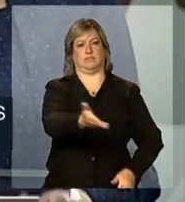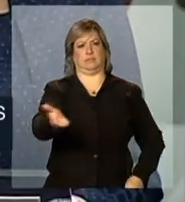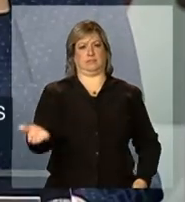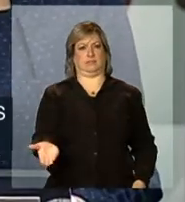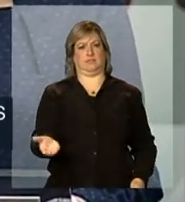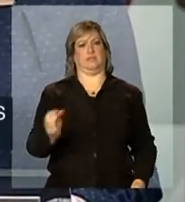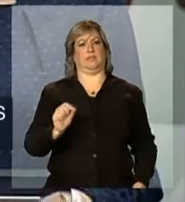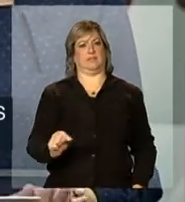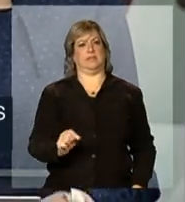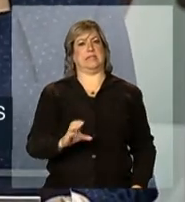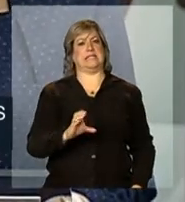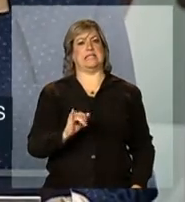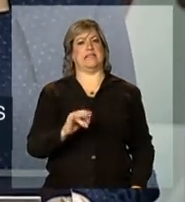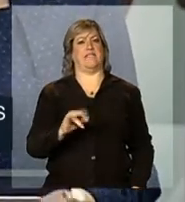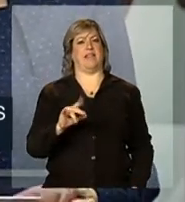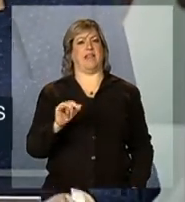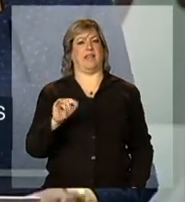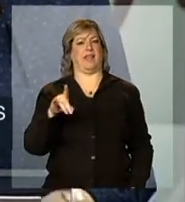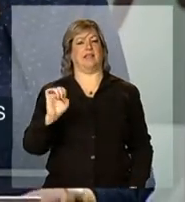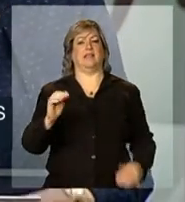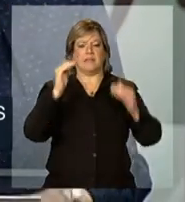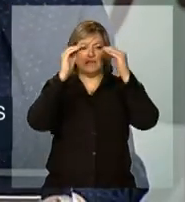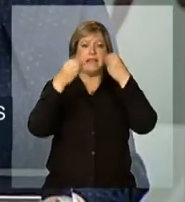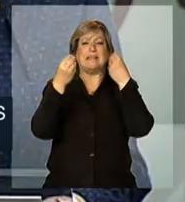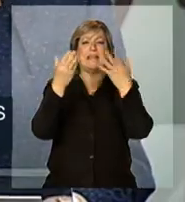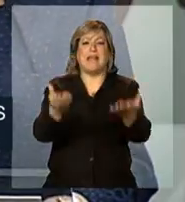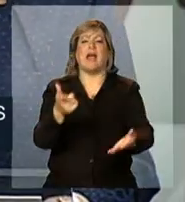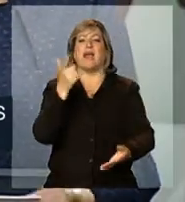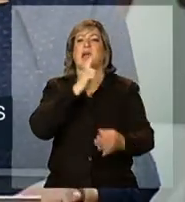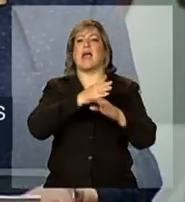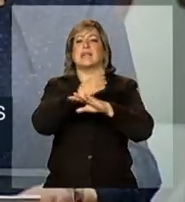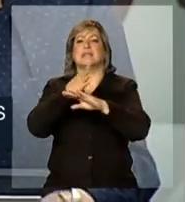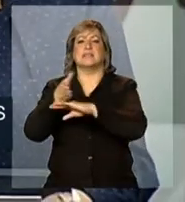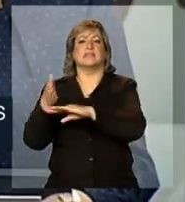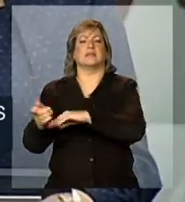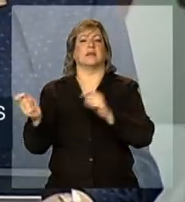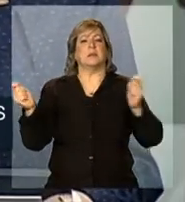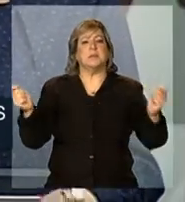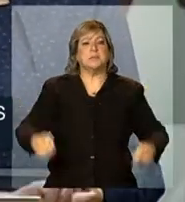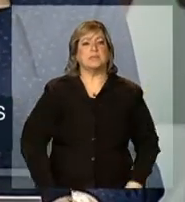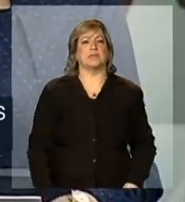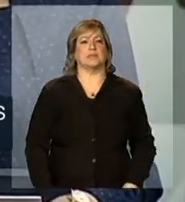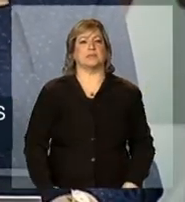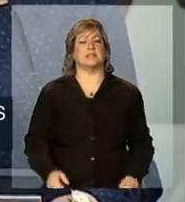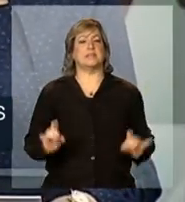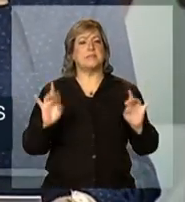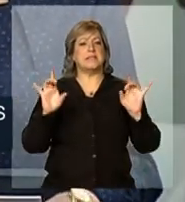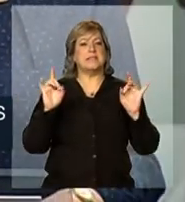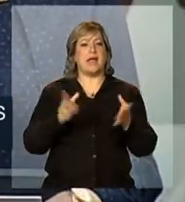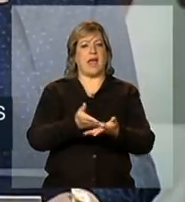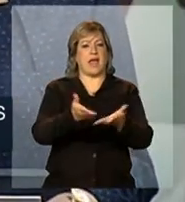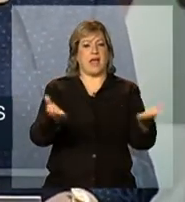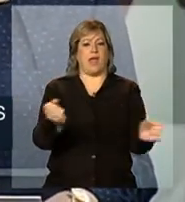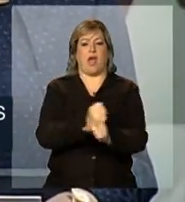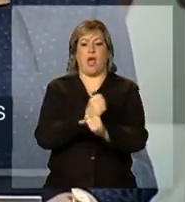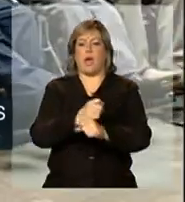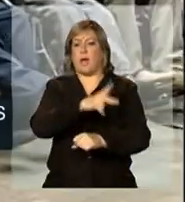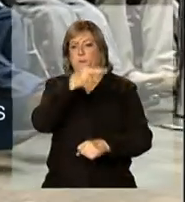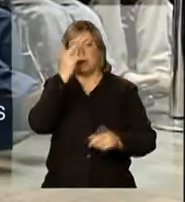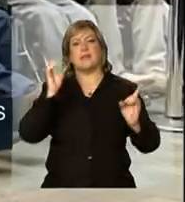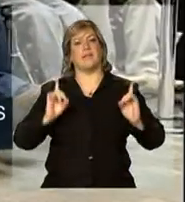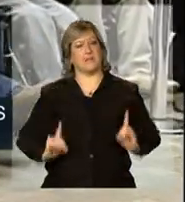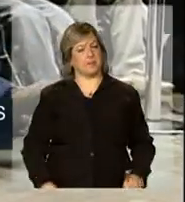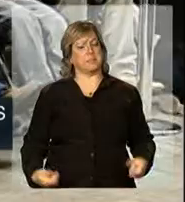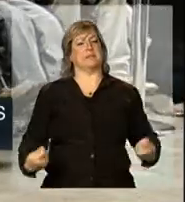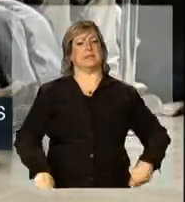civilidade assegurar acessibilidade e condições especiais para as pessoas